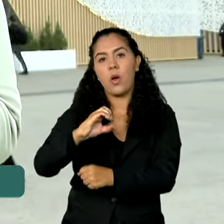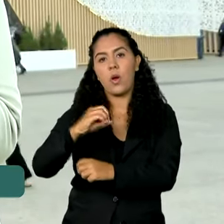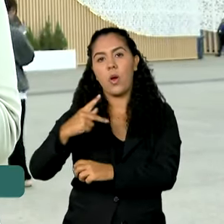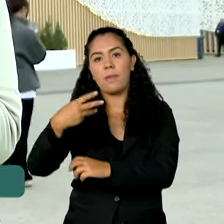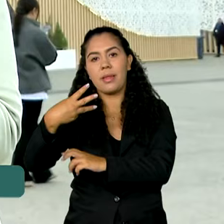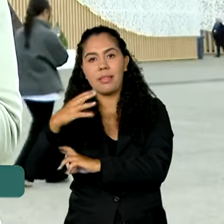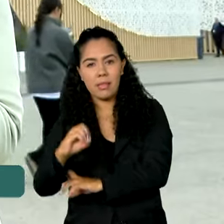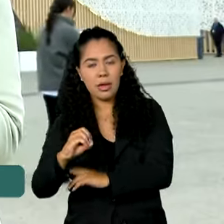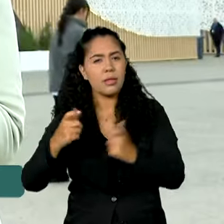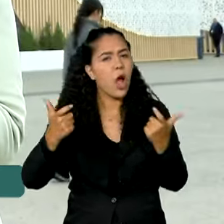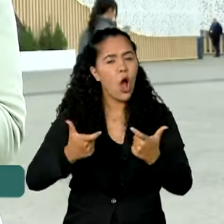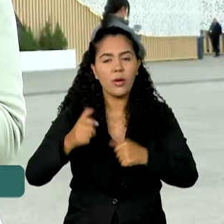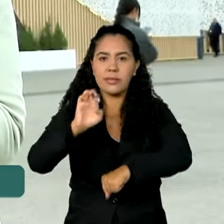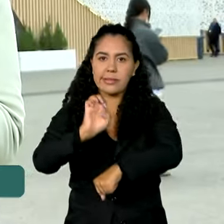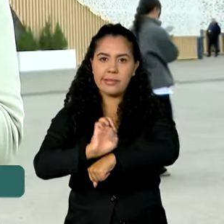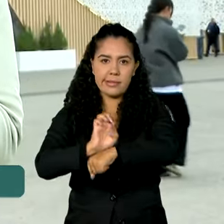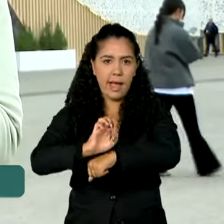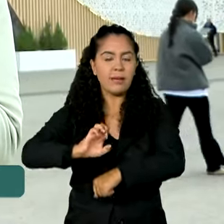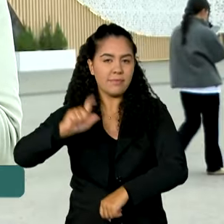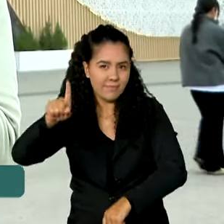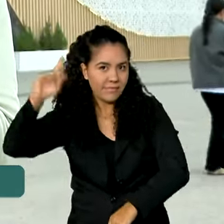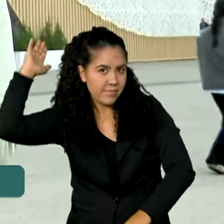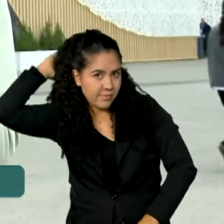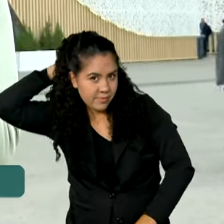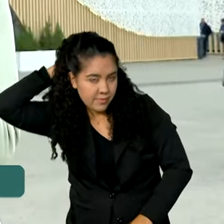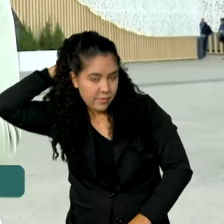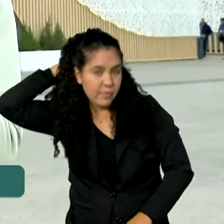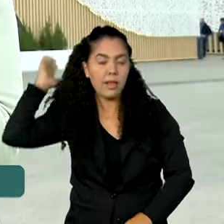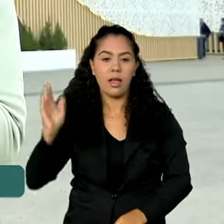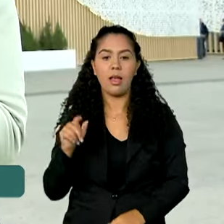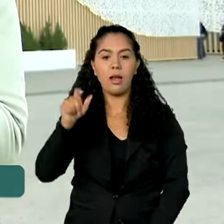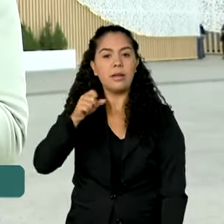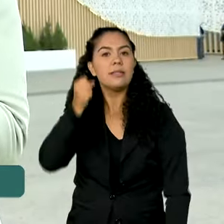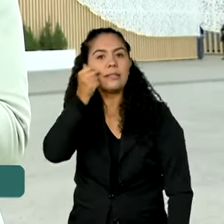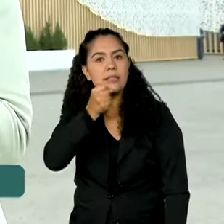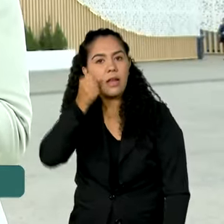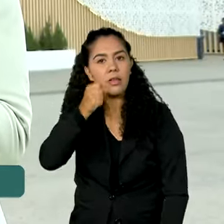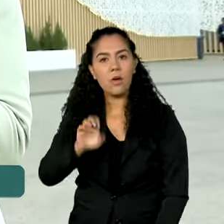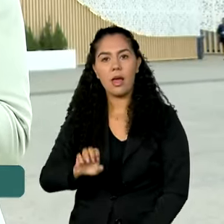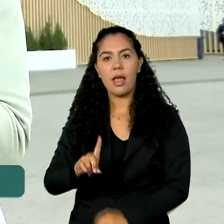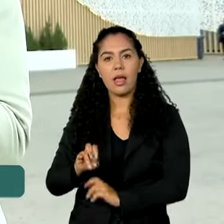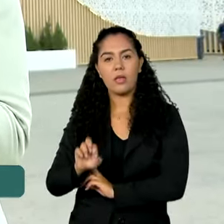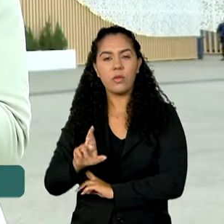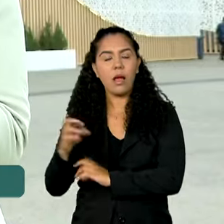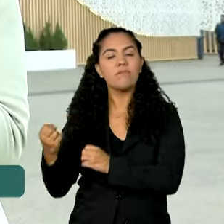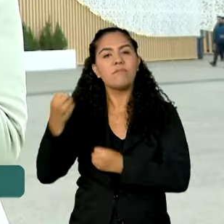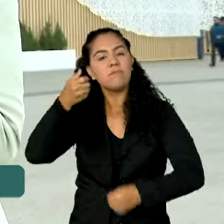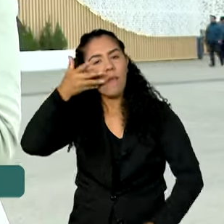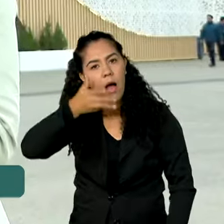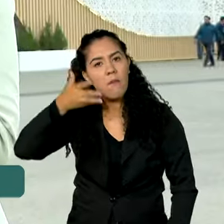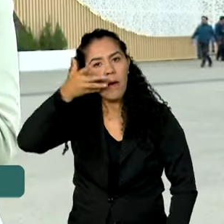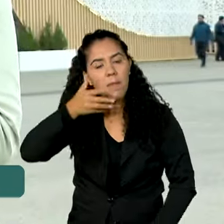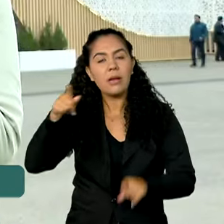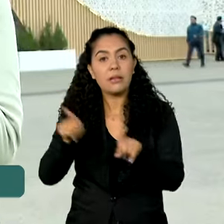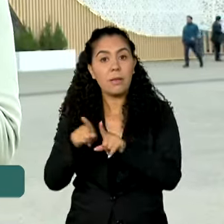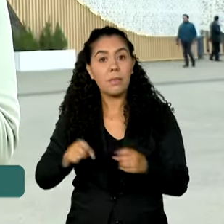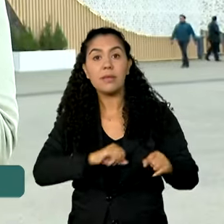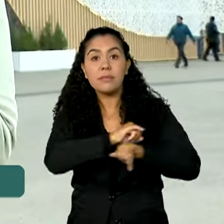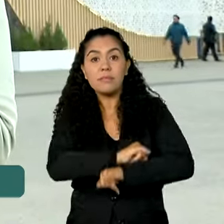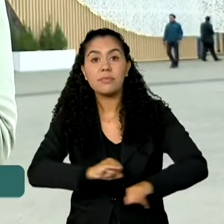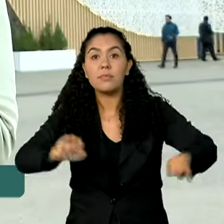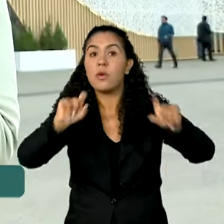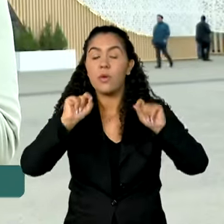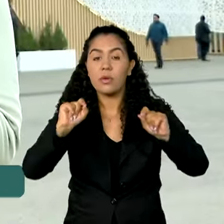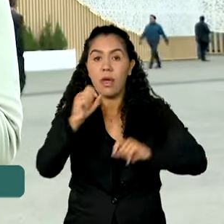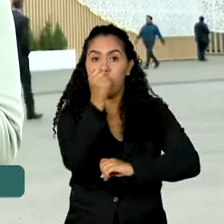Pará. O governador do estado, Hélder Barbalho, também discursou e lembrou que a COP na floresta amazônica